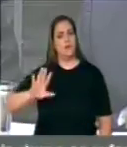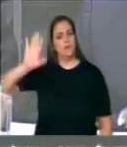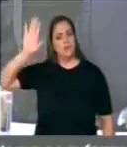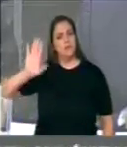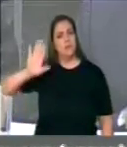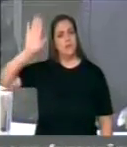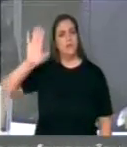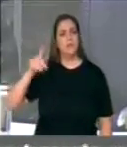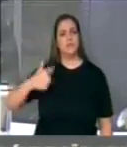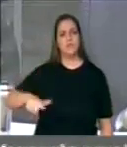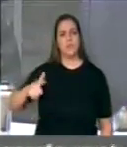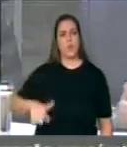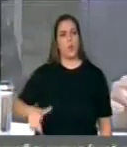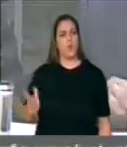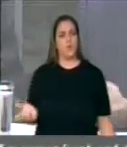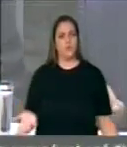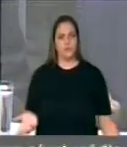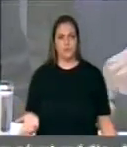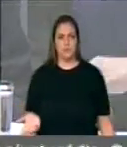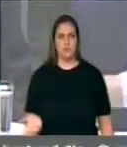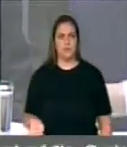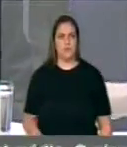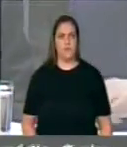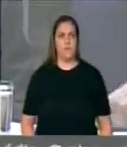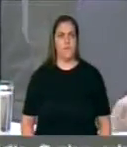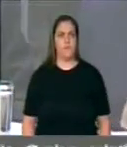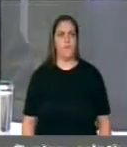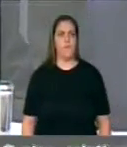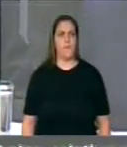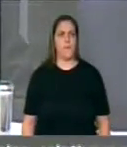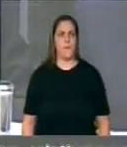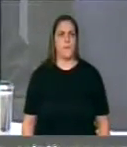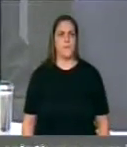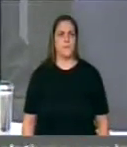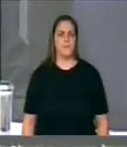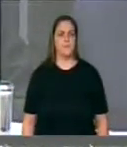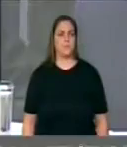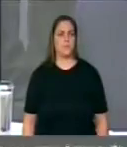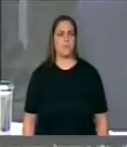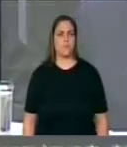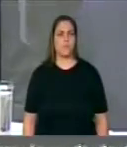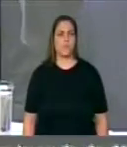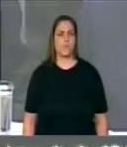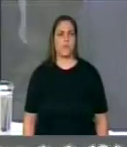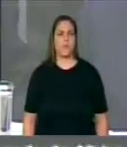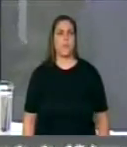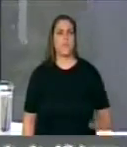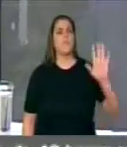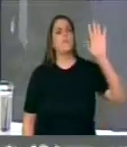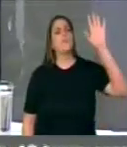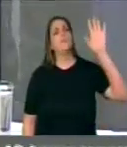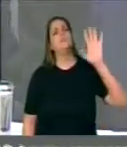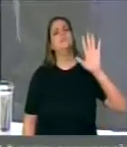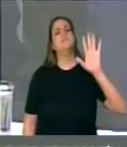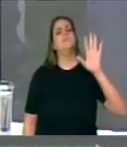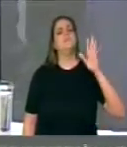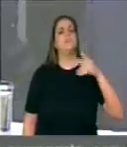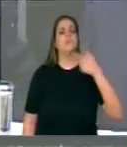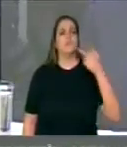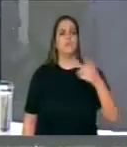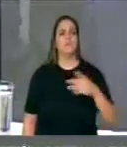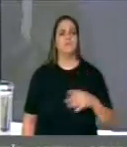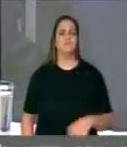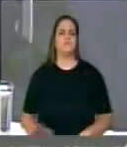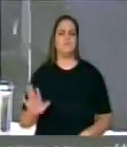...resolvida pela presidência. Presidente, para falar pela liderança, por favor. Boçalem já está inscrito. Com palavra